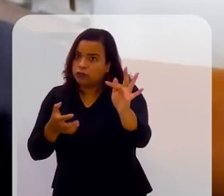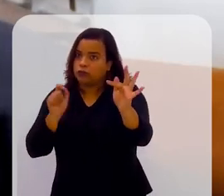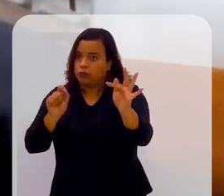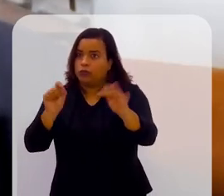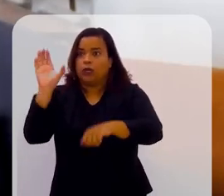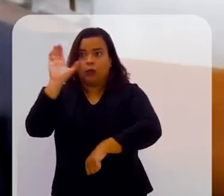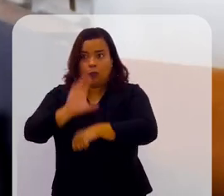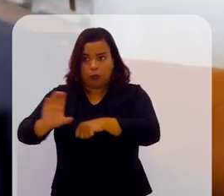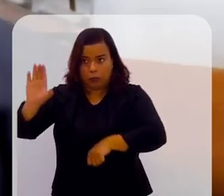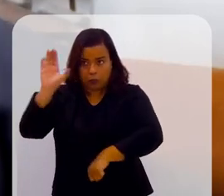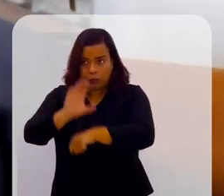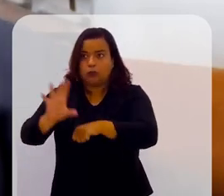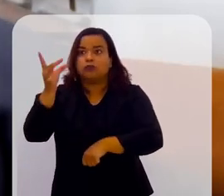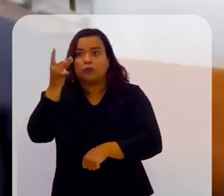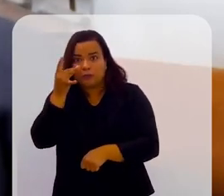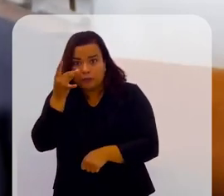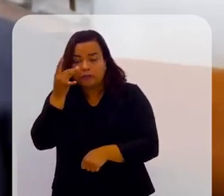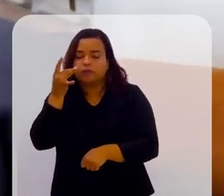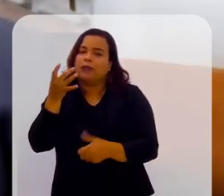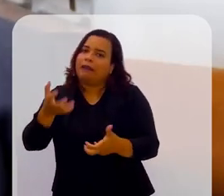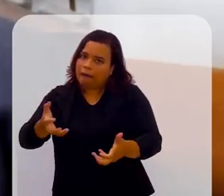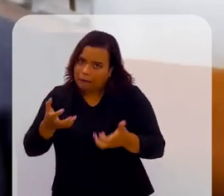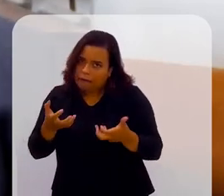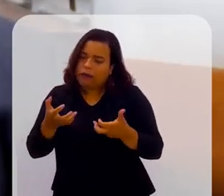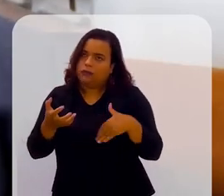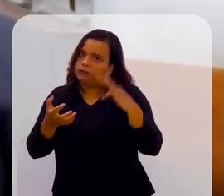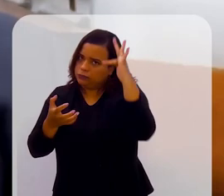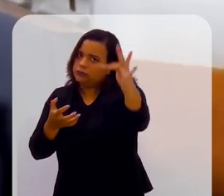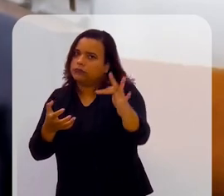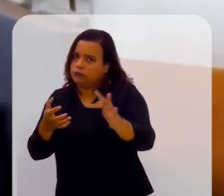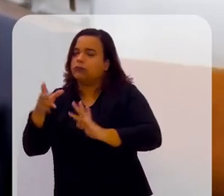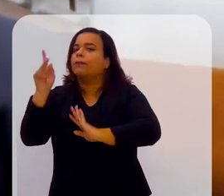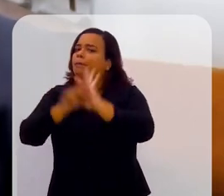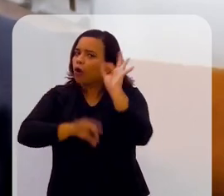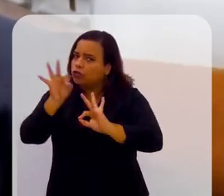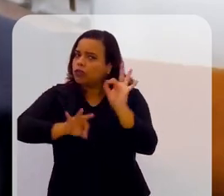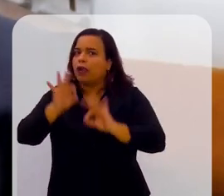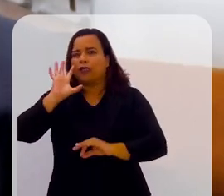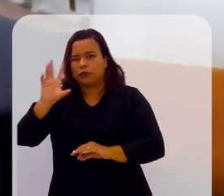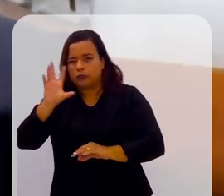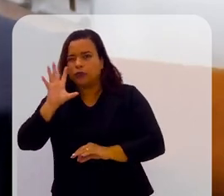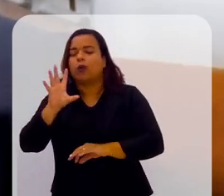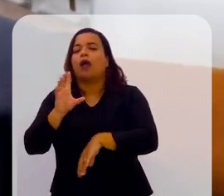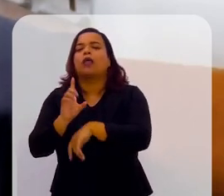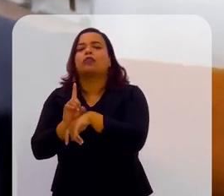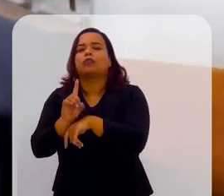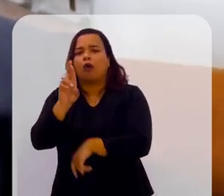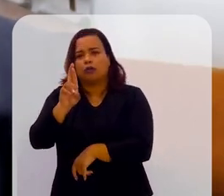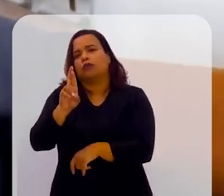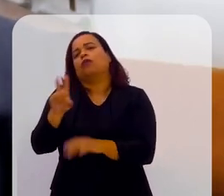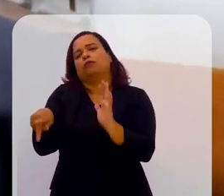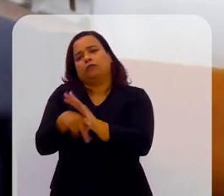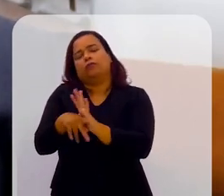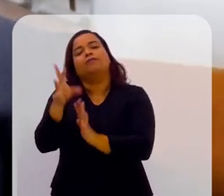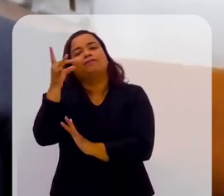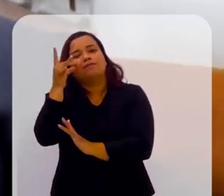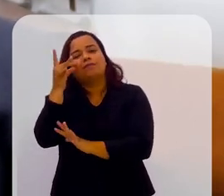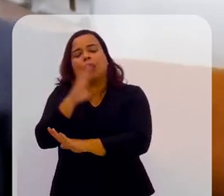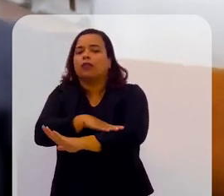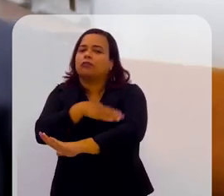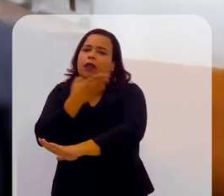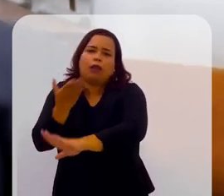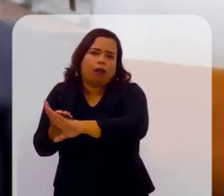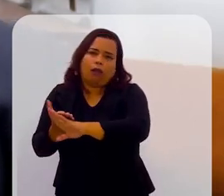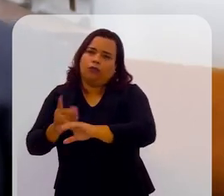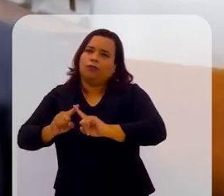ter cursos presenciais. Então, a gente tem um projeto de doutorado integralmente presencial. Só